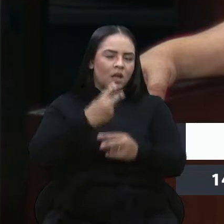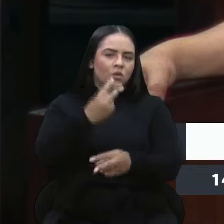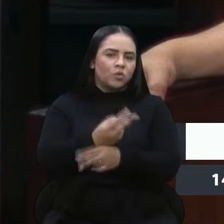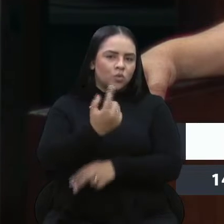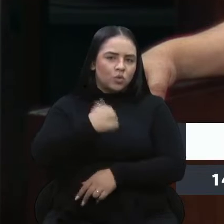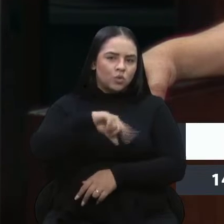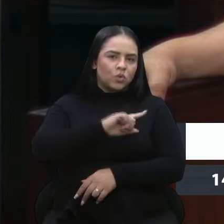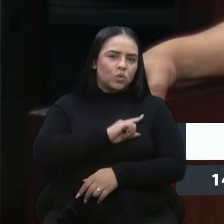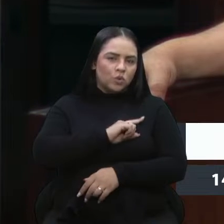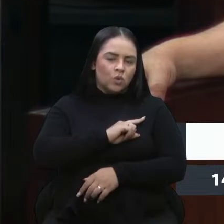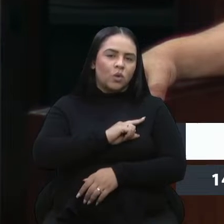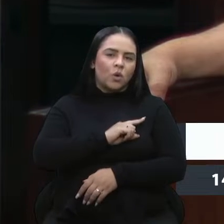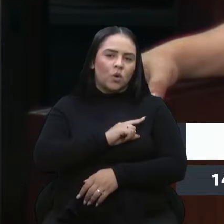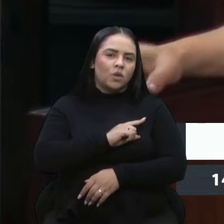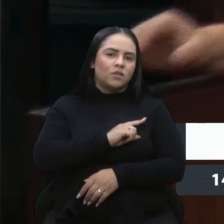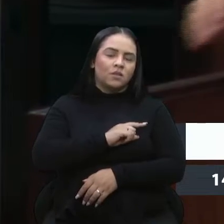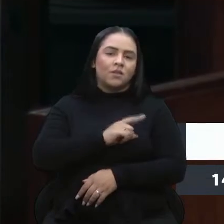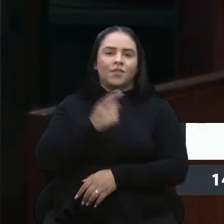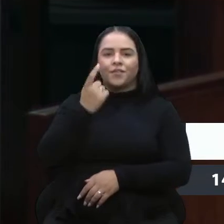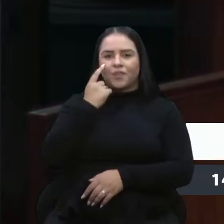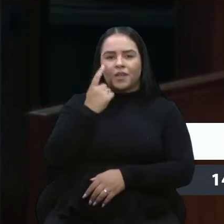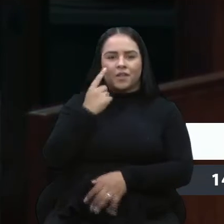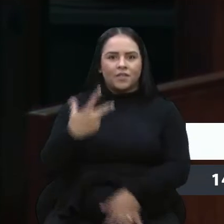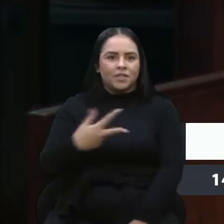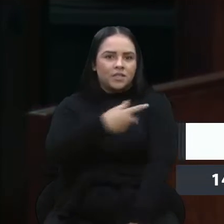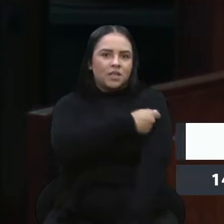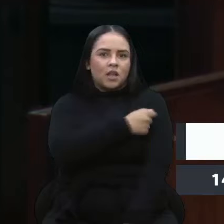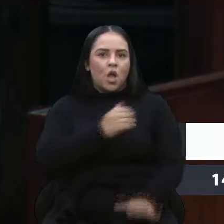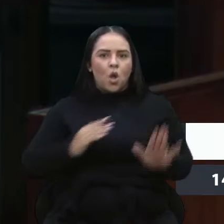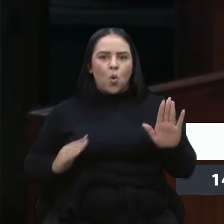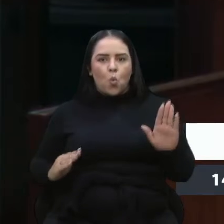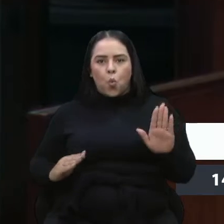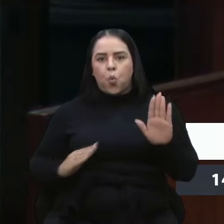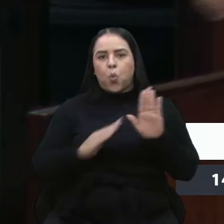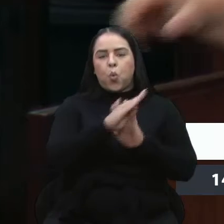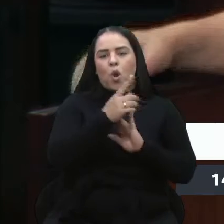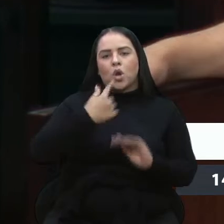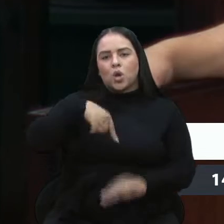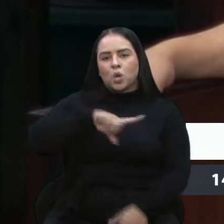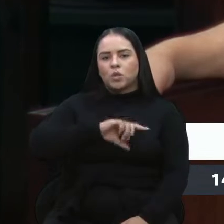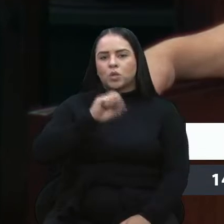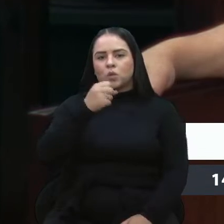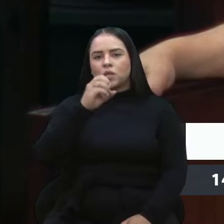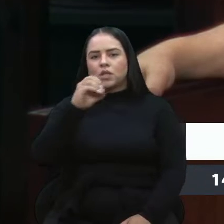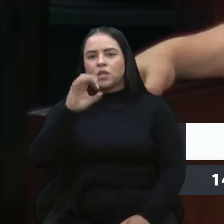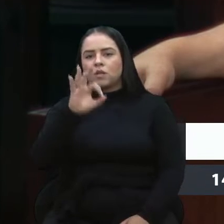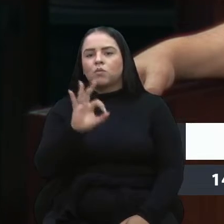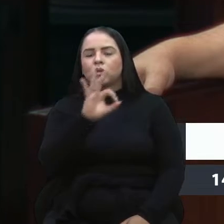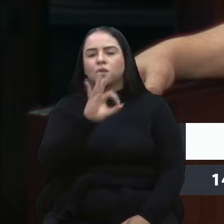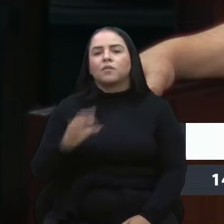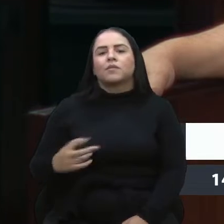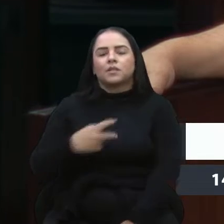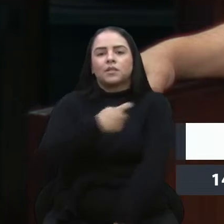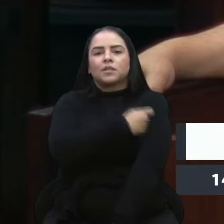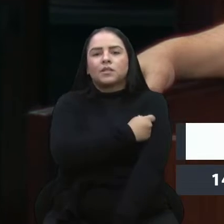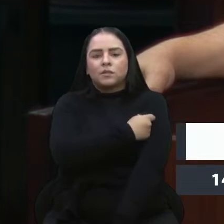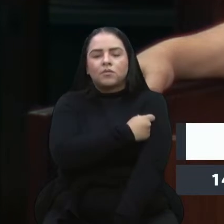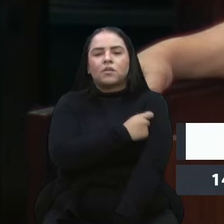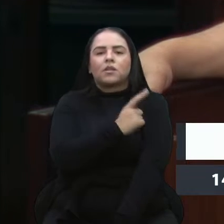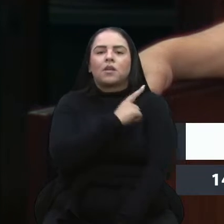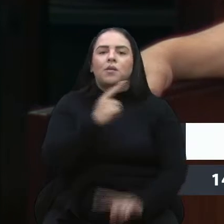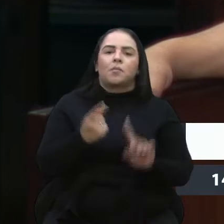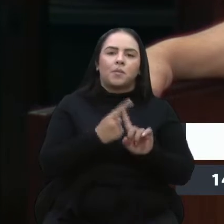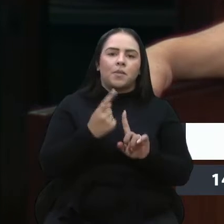da vacina aumentando a cada dia, passamos dos 80% dos vacinados com a primeira